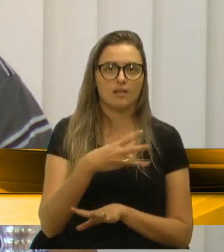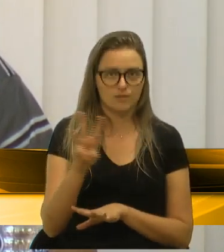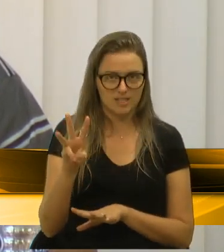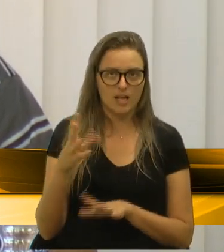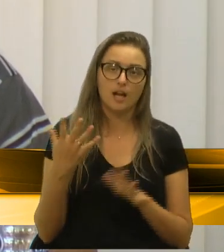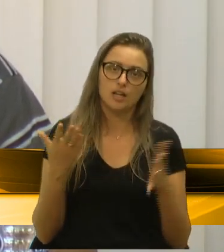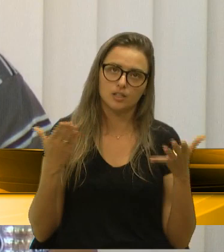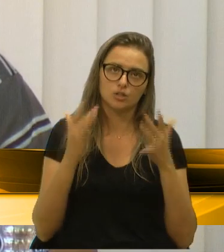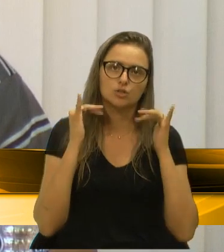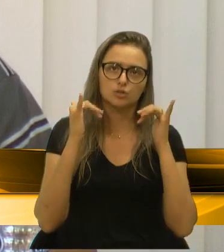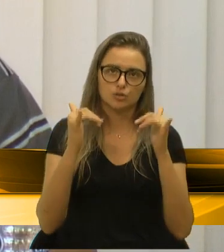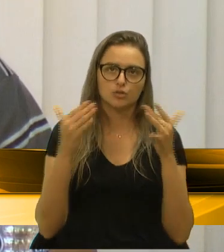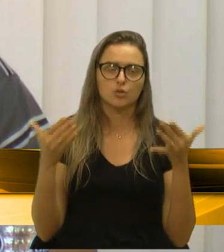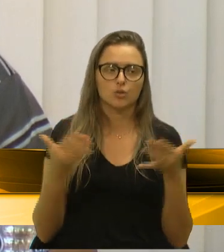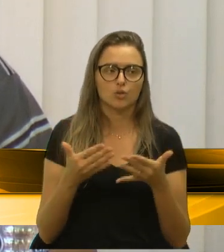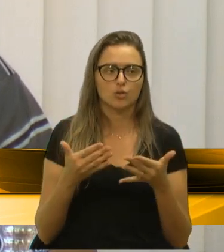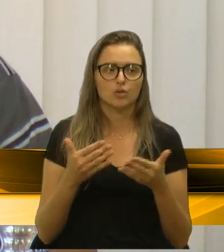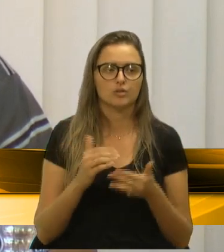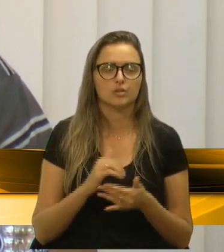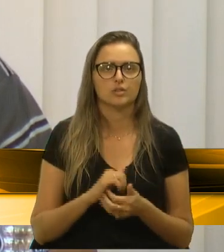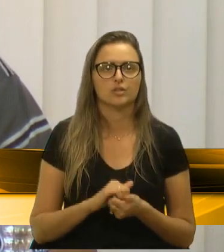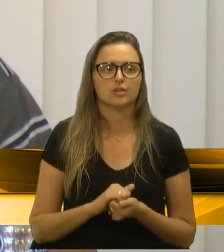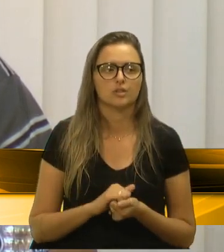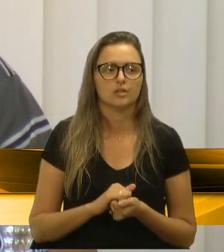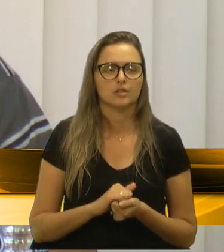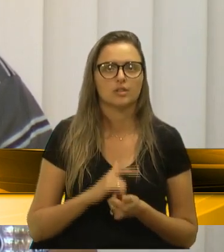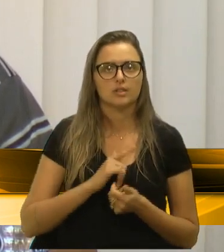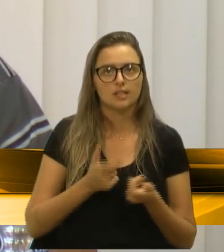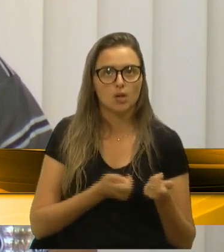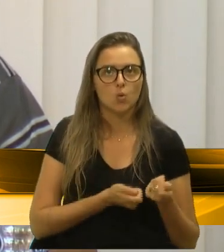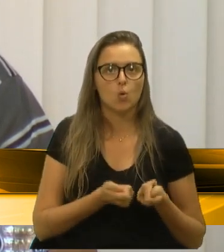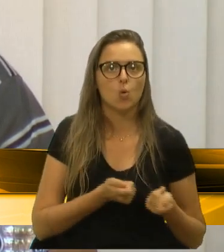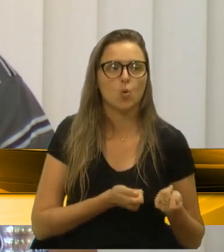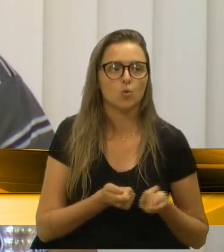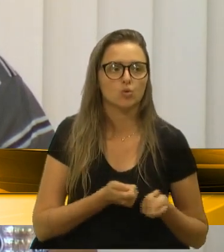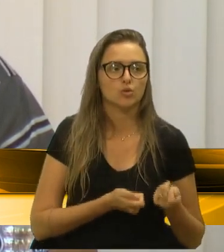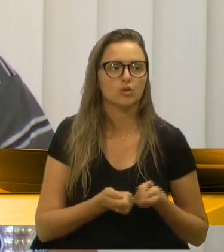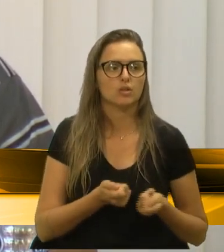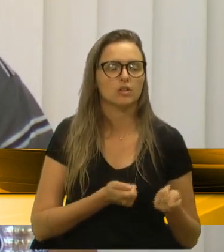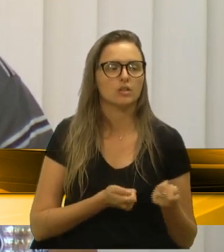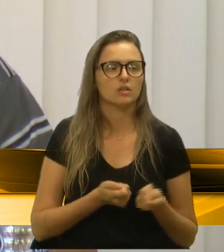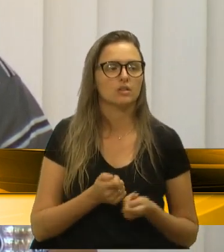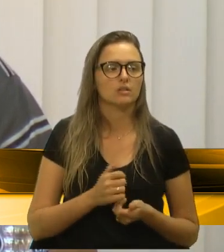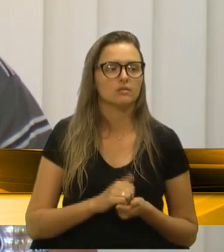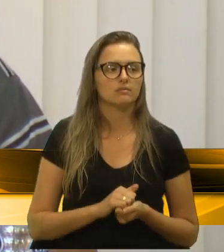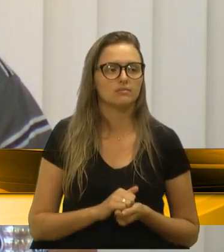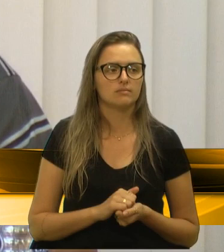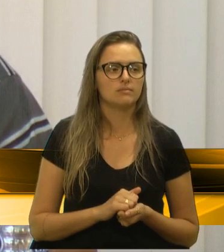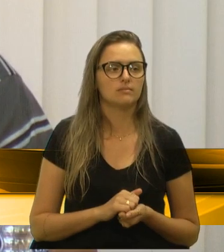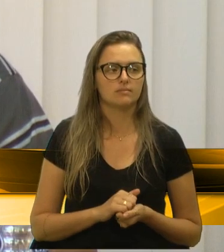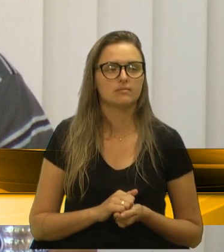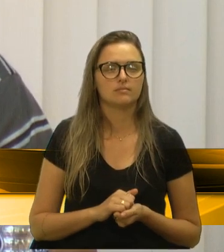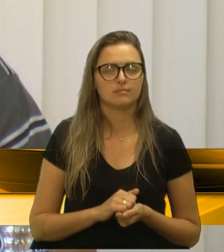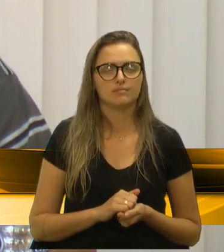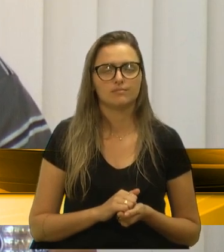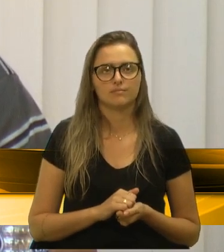cidade, a gente consegue controlar isso, mas o outro, já intermunicipal, é bem mais difícil.